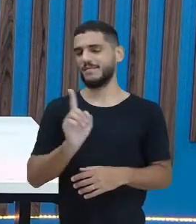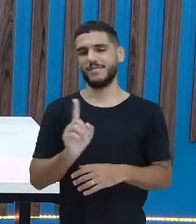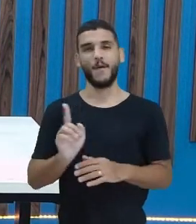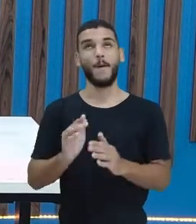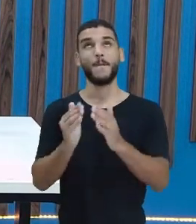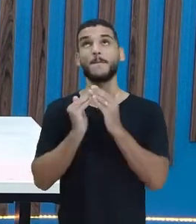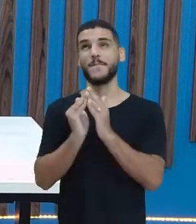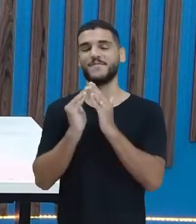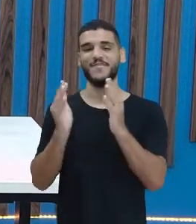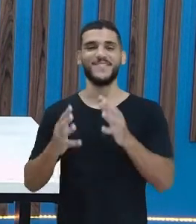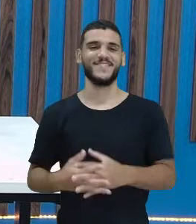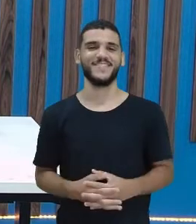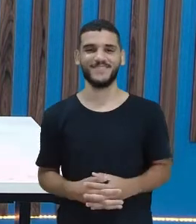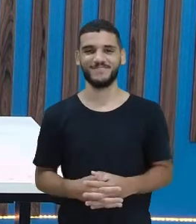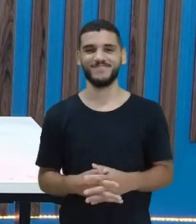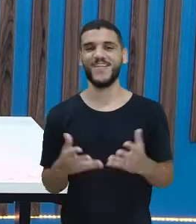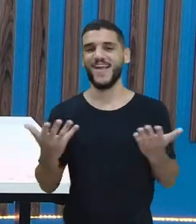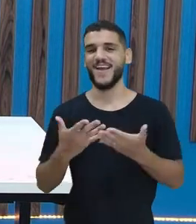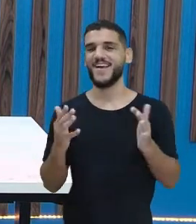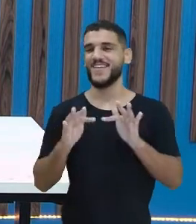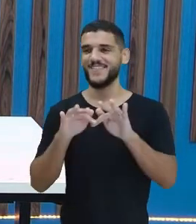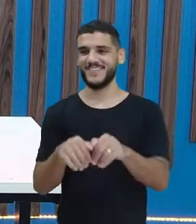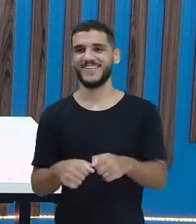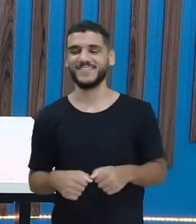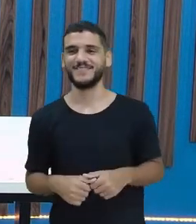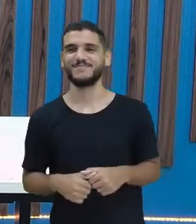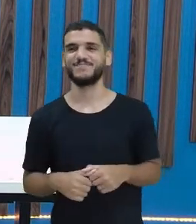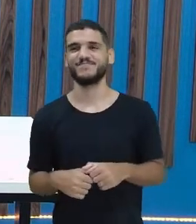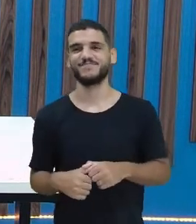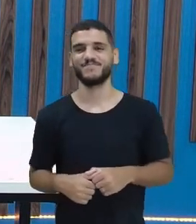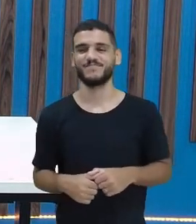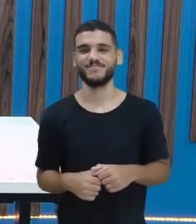perdendo. Então, por isso que eu quero encerrar. Então, vamos lá.